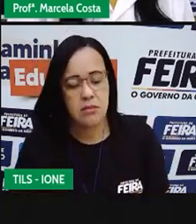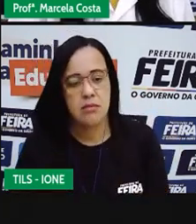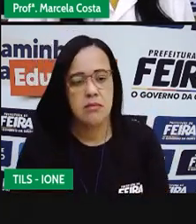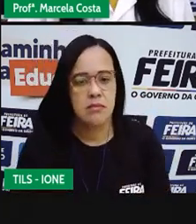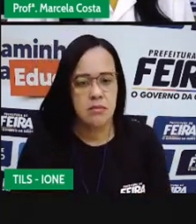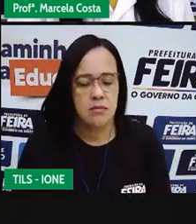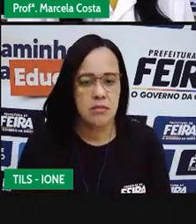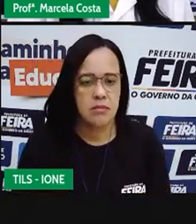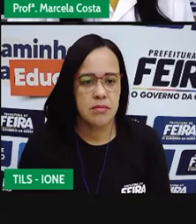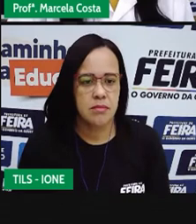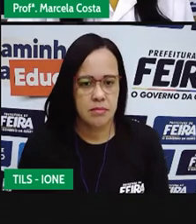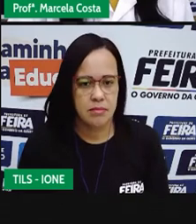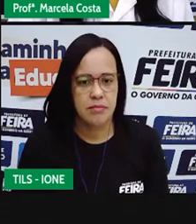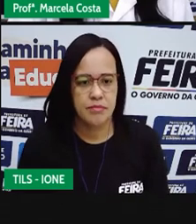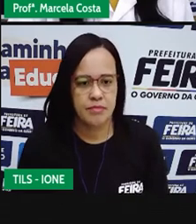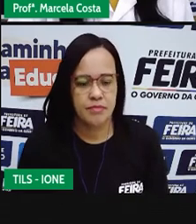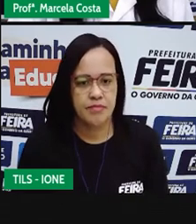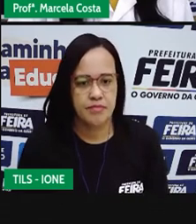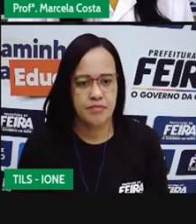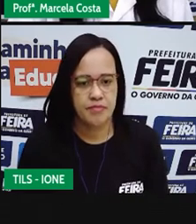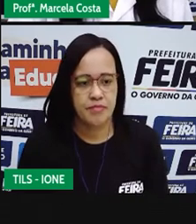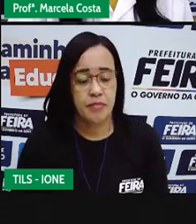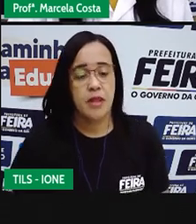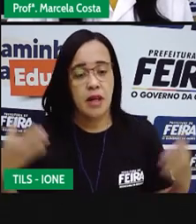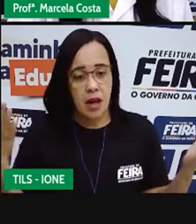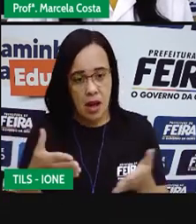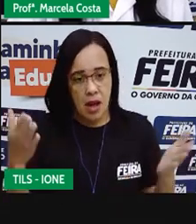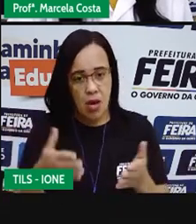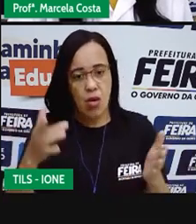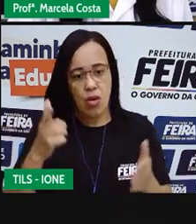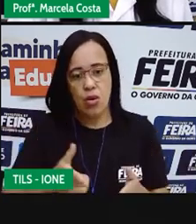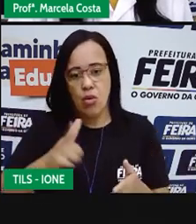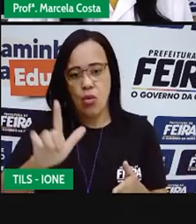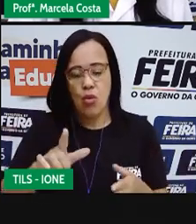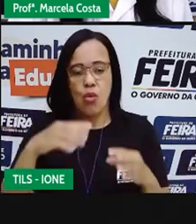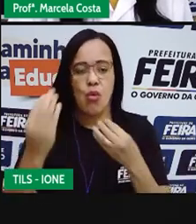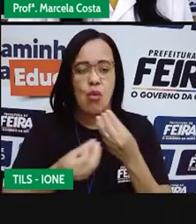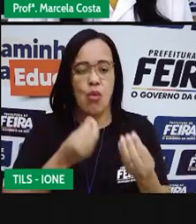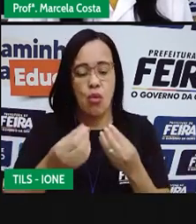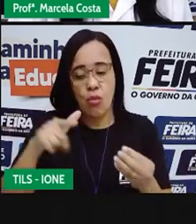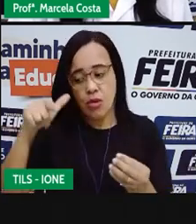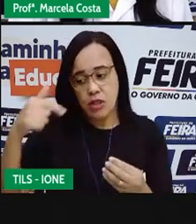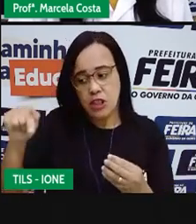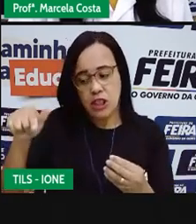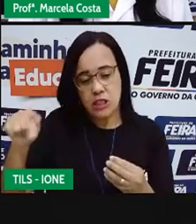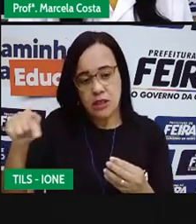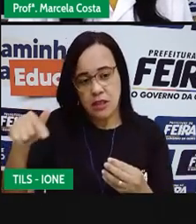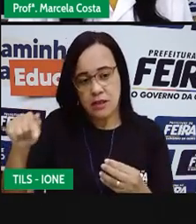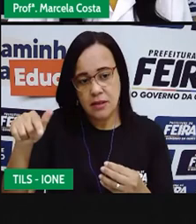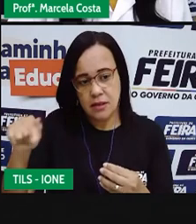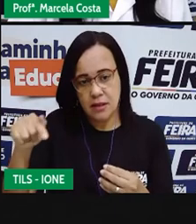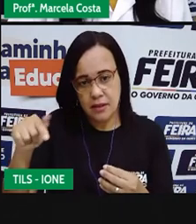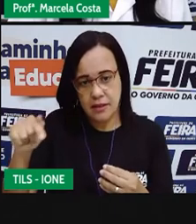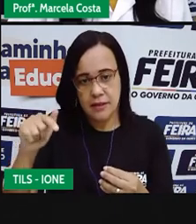e vou fazer e aqui vou arrumar essa conta número 17 em cima